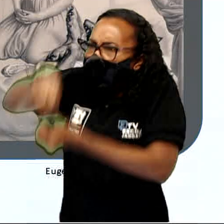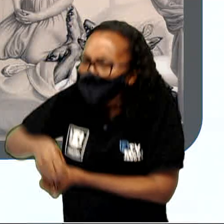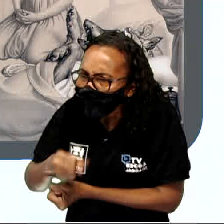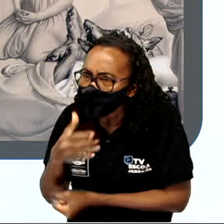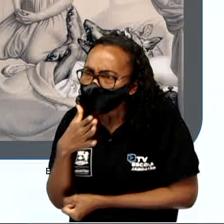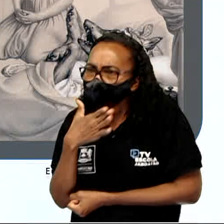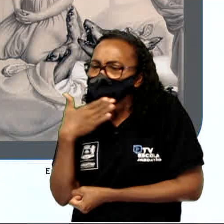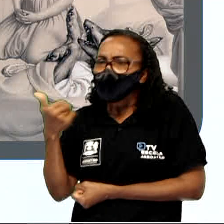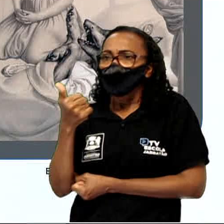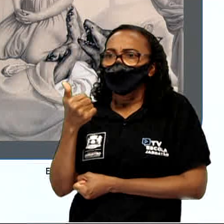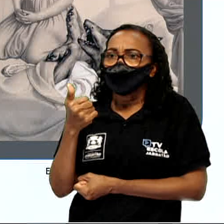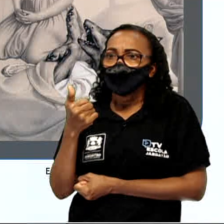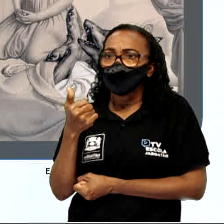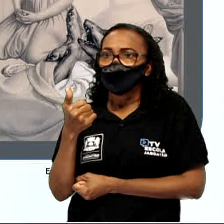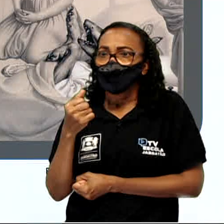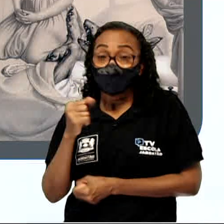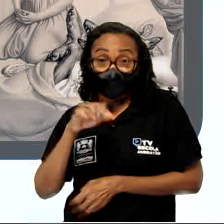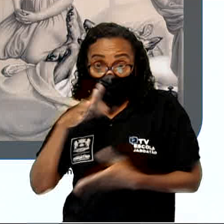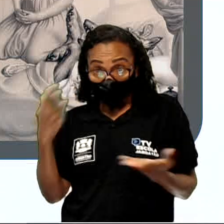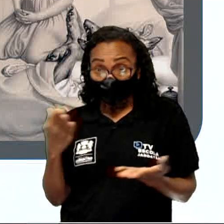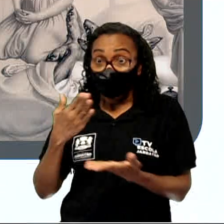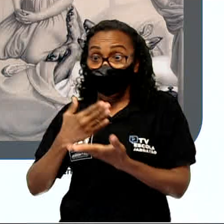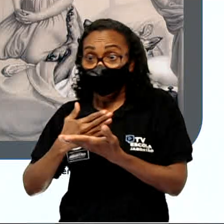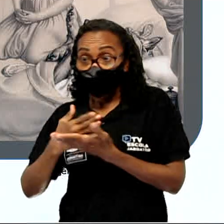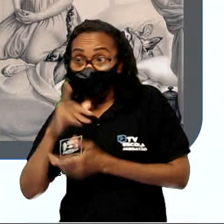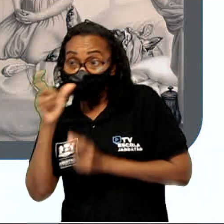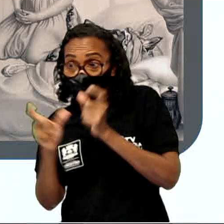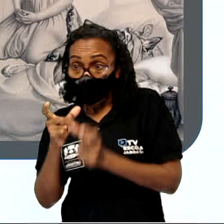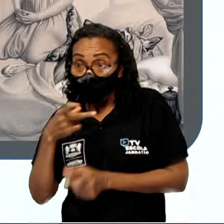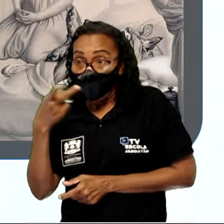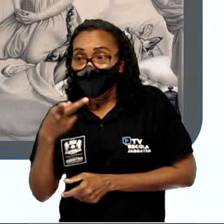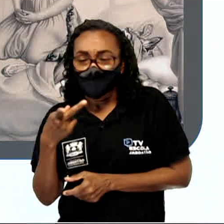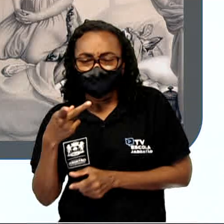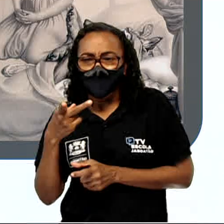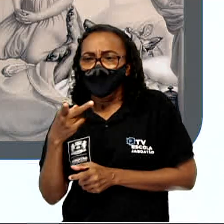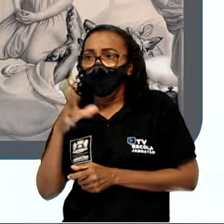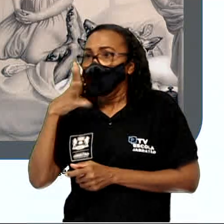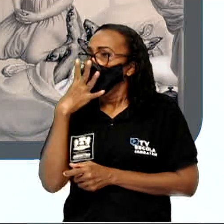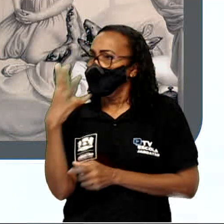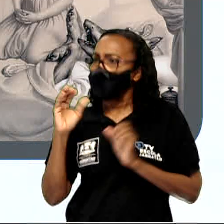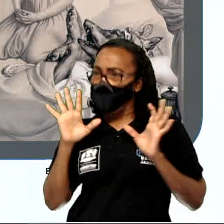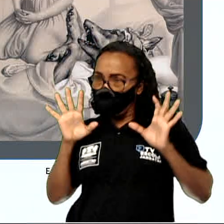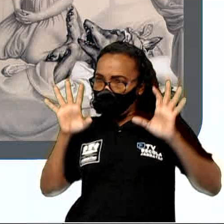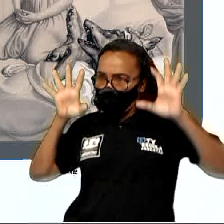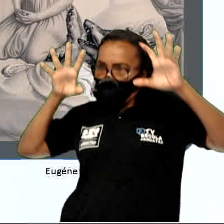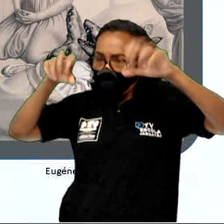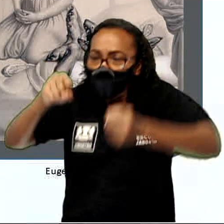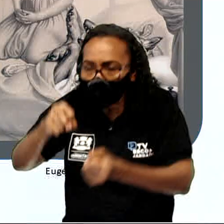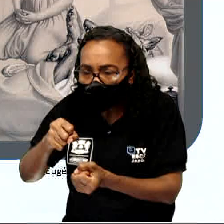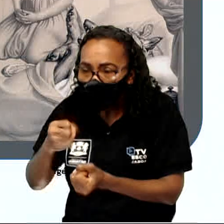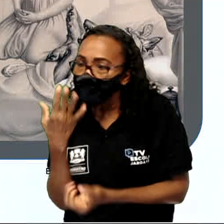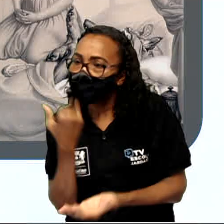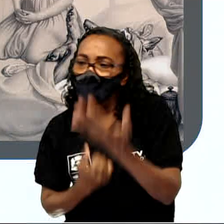Assim que pronunciou estas últimas palavras, o lobo saltou fora da cama e devorou a coitada da Chapeuzinho